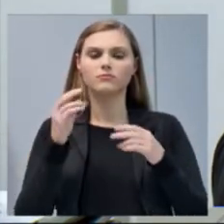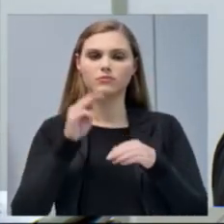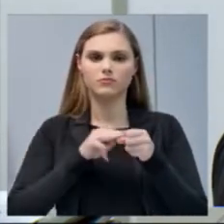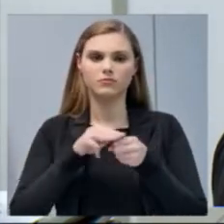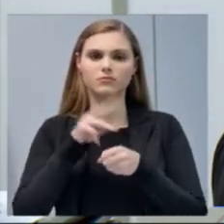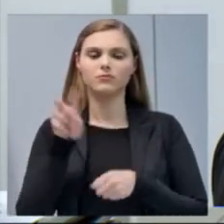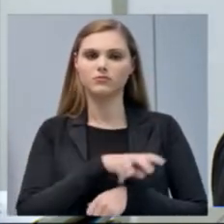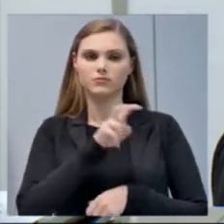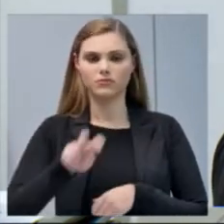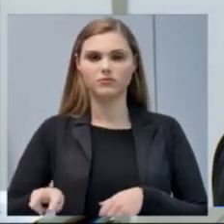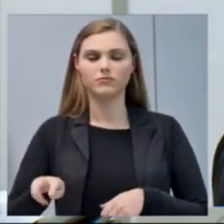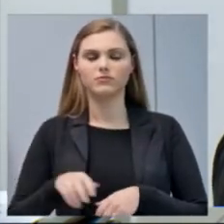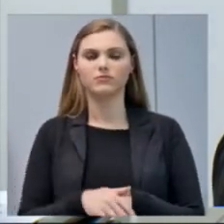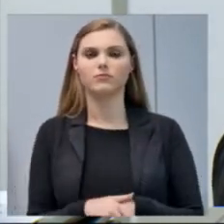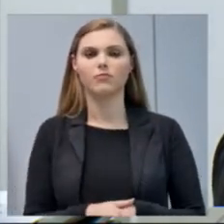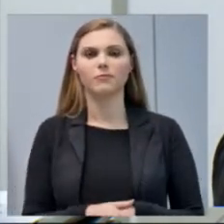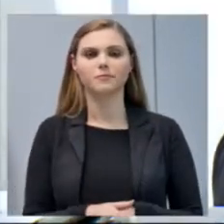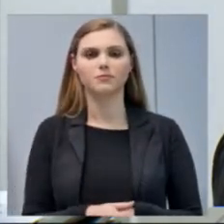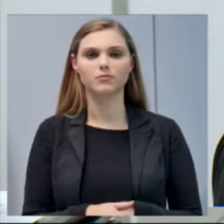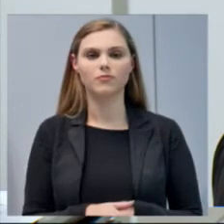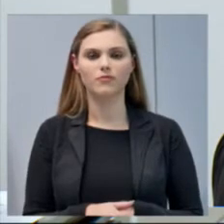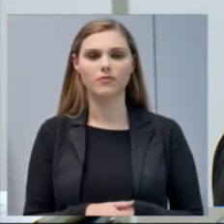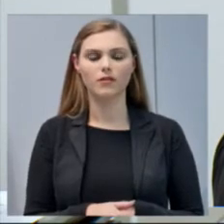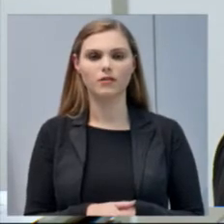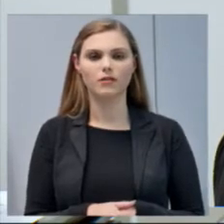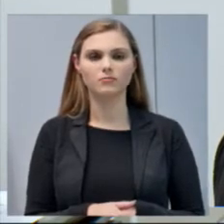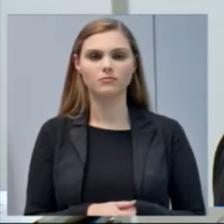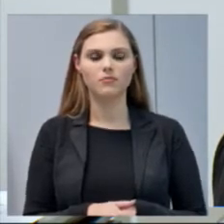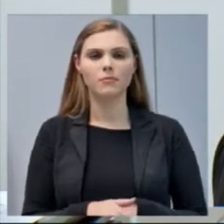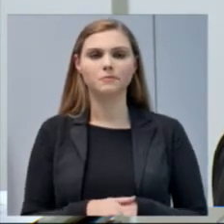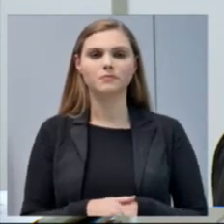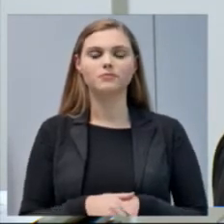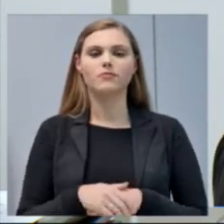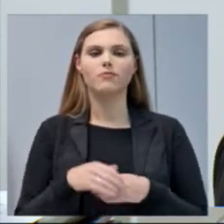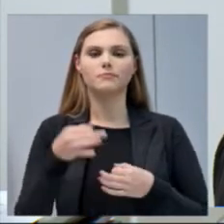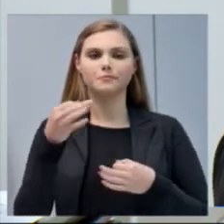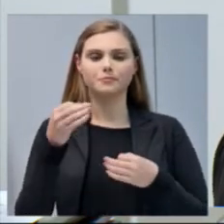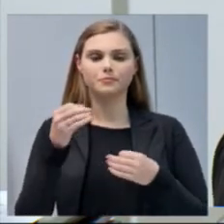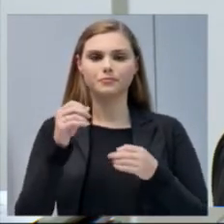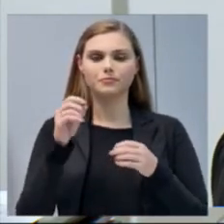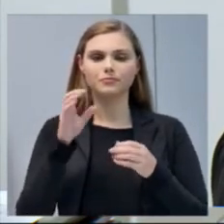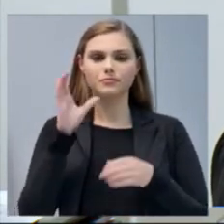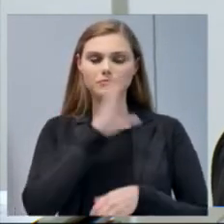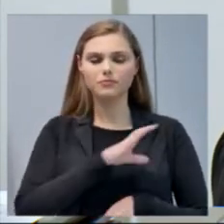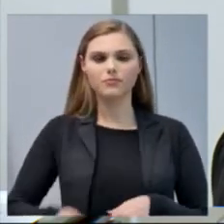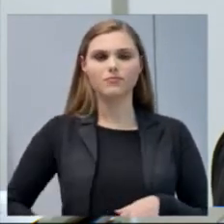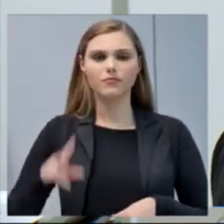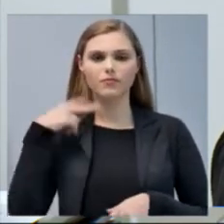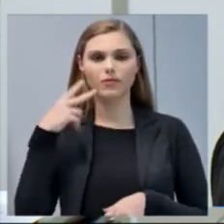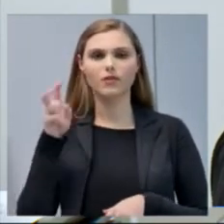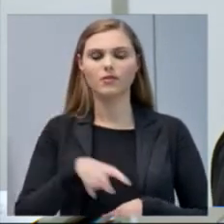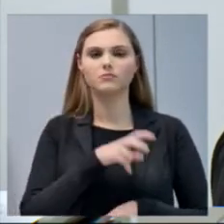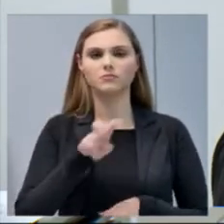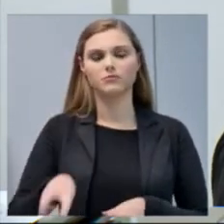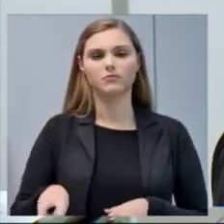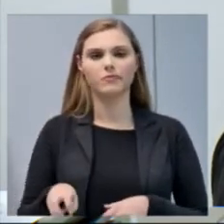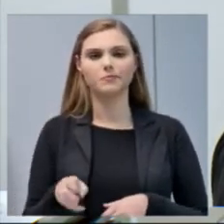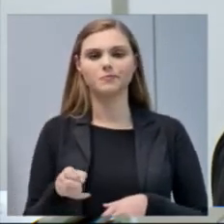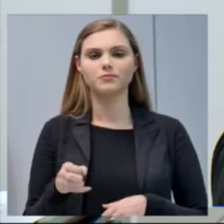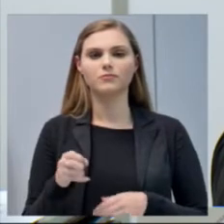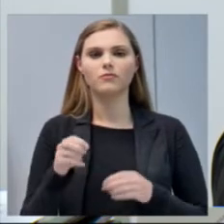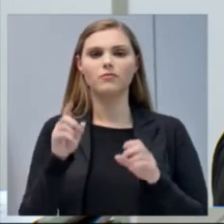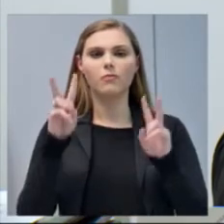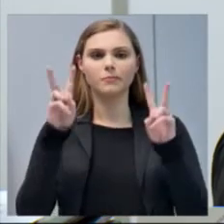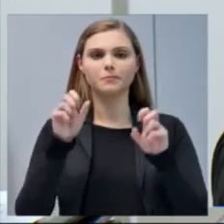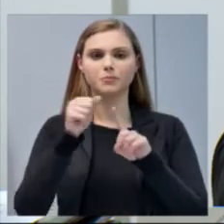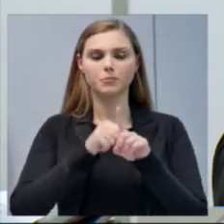e da outras providências. Balancete da Câmara Municipal de Vereadores de Xancherê, relativo ao